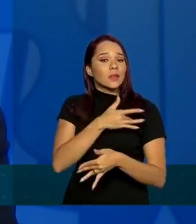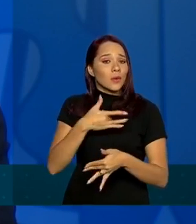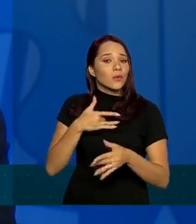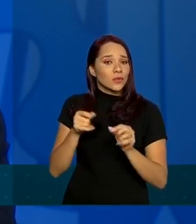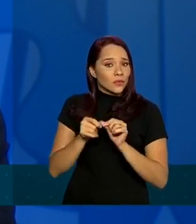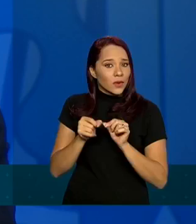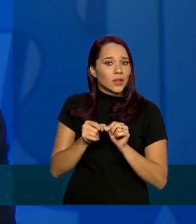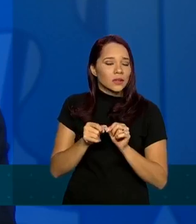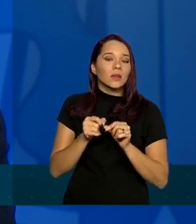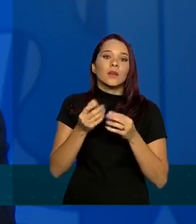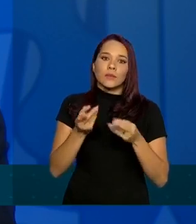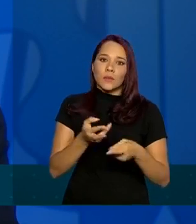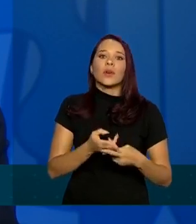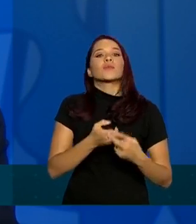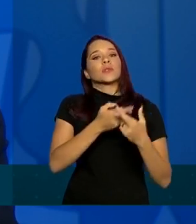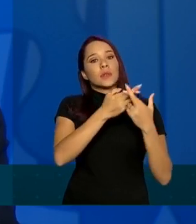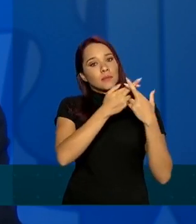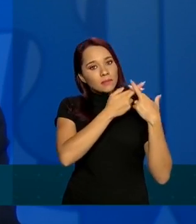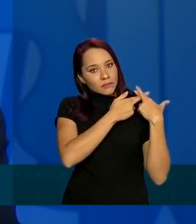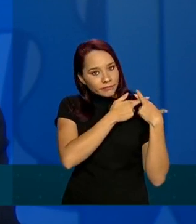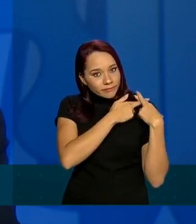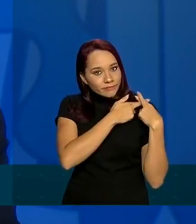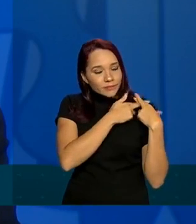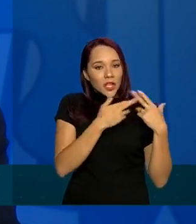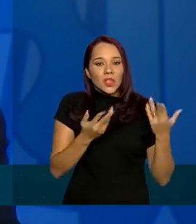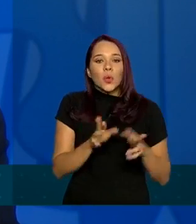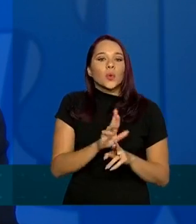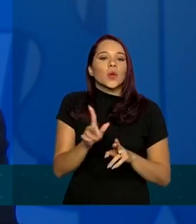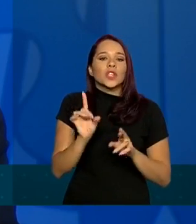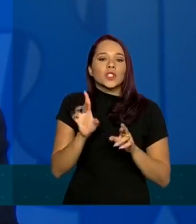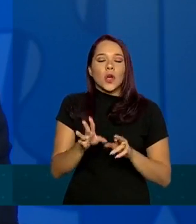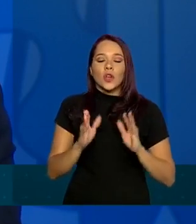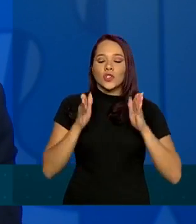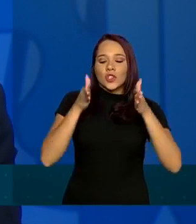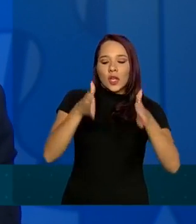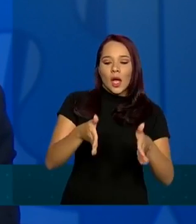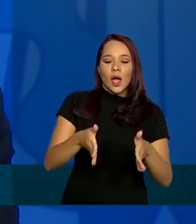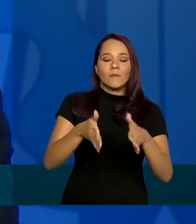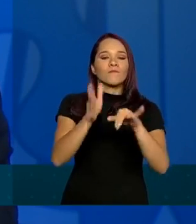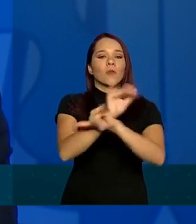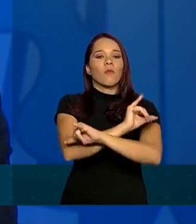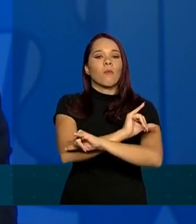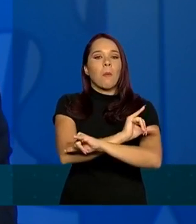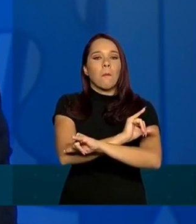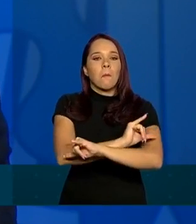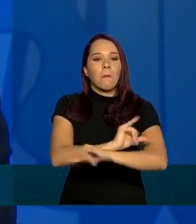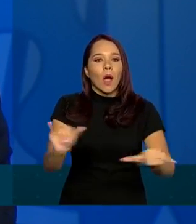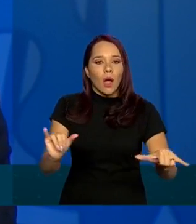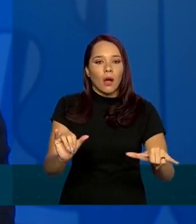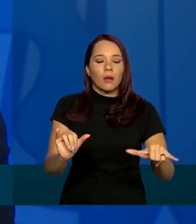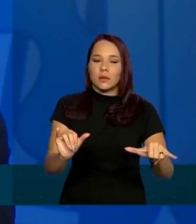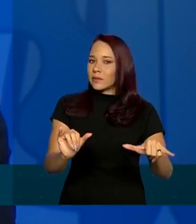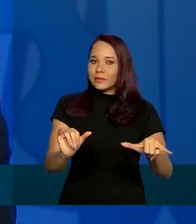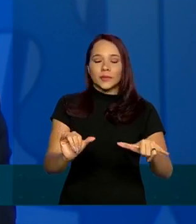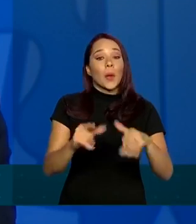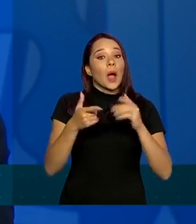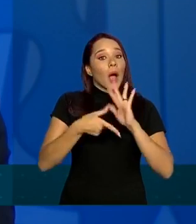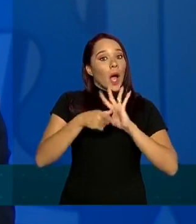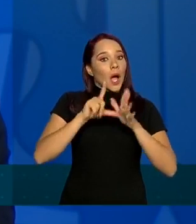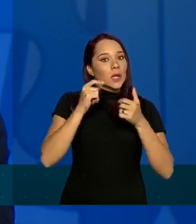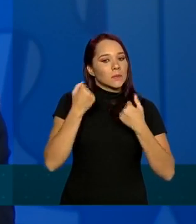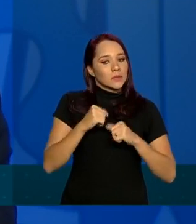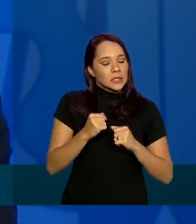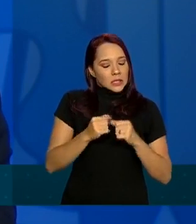bastante responsabilidade então não é simplesmente chegar e divulgar uma informação eu preciso ter